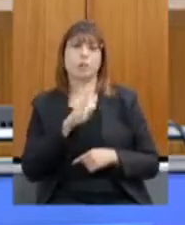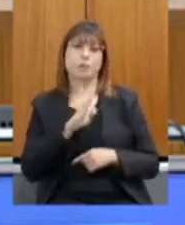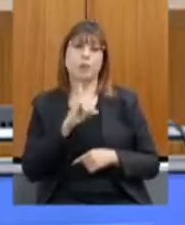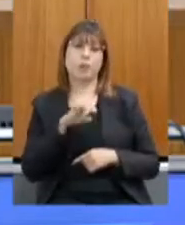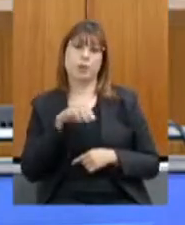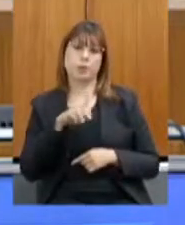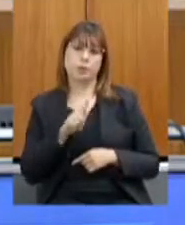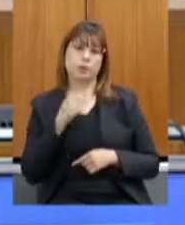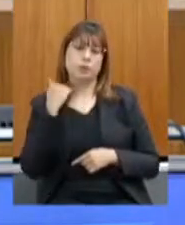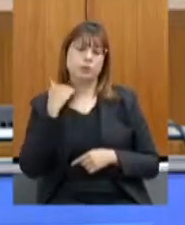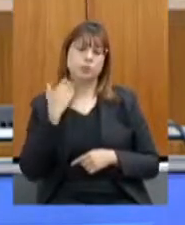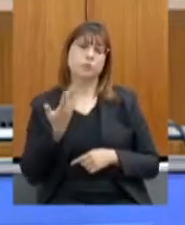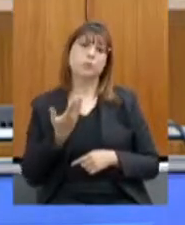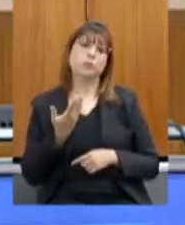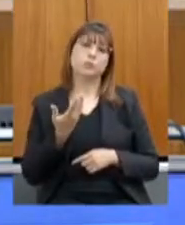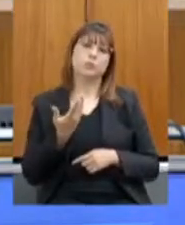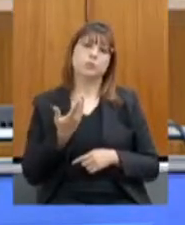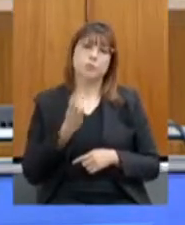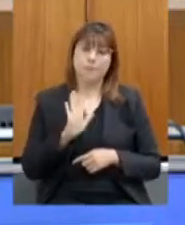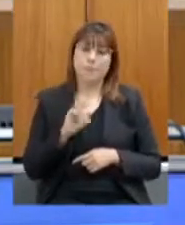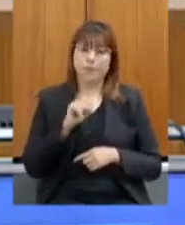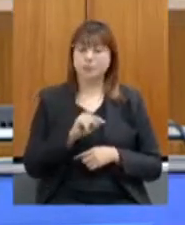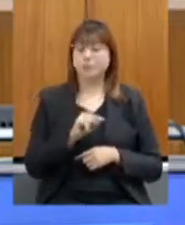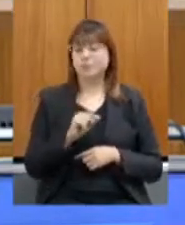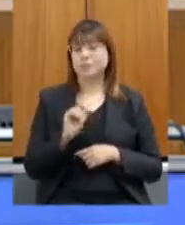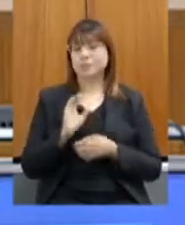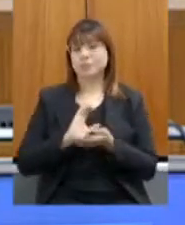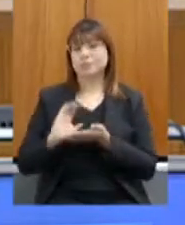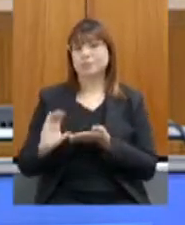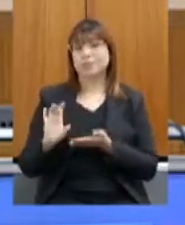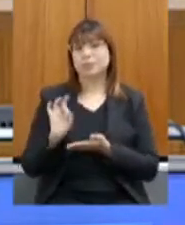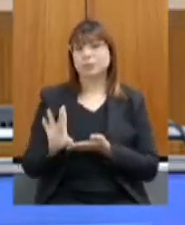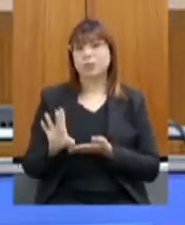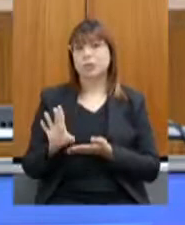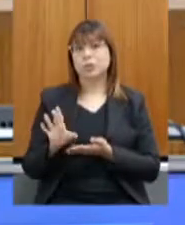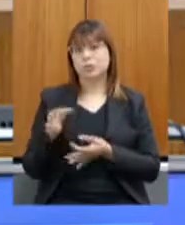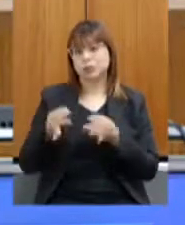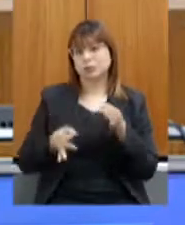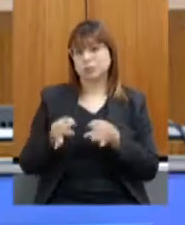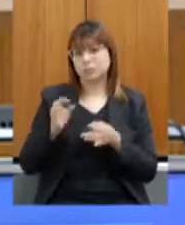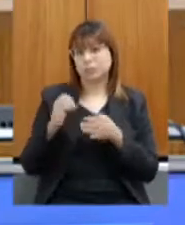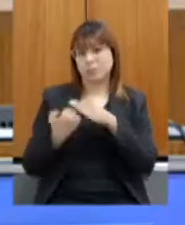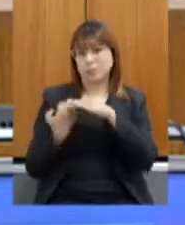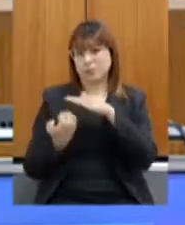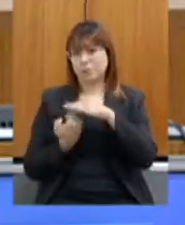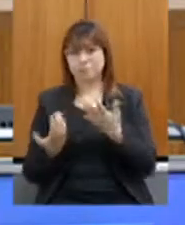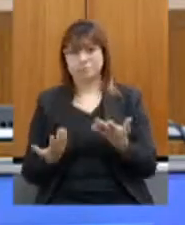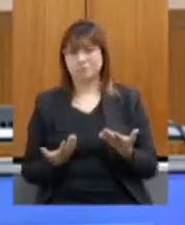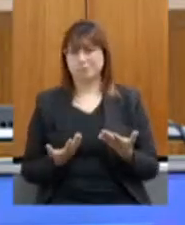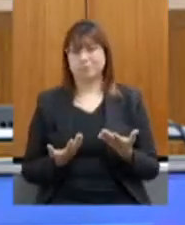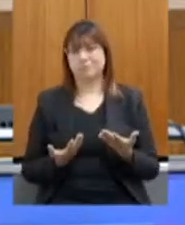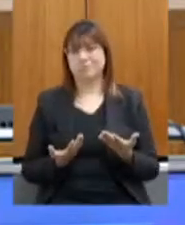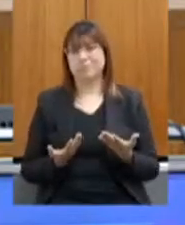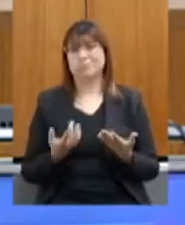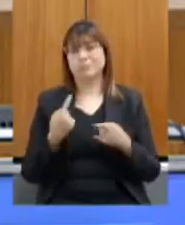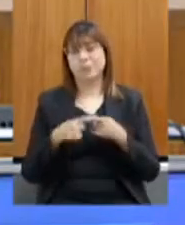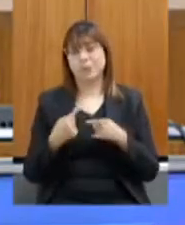afetado mas o BDMG só está financiando pessoas jurídicas essa é uma grande dificuldade porque nossos produtores